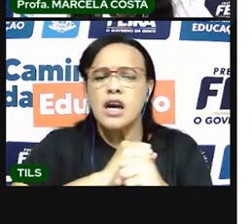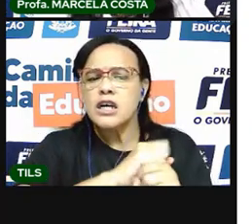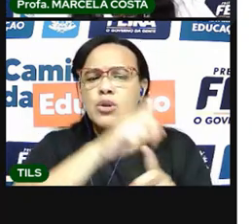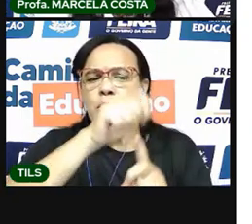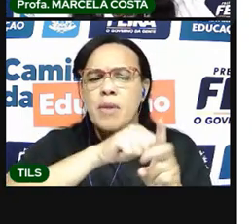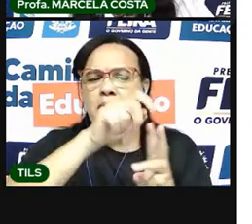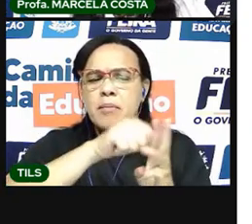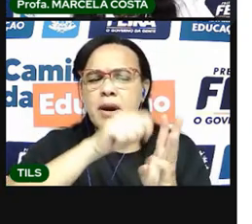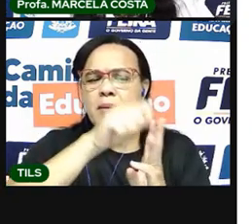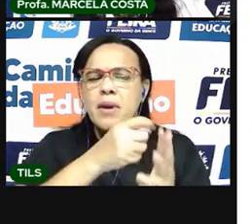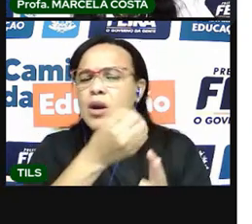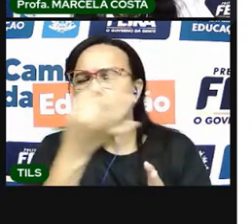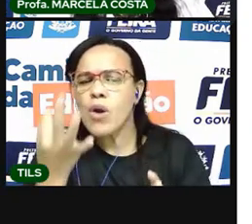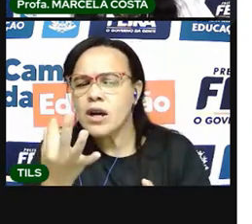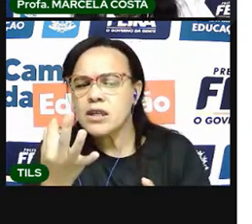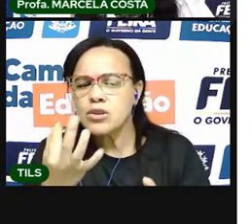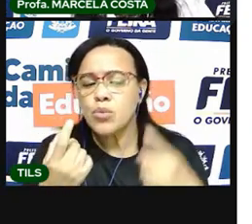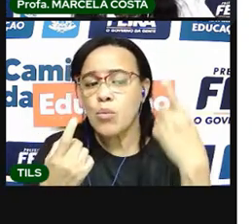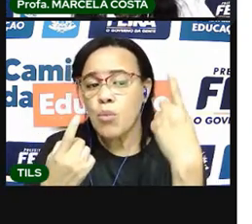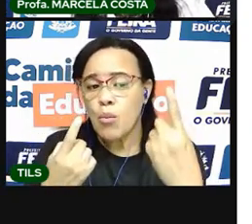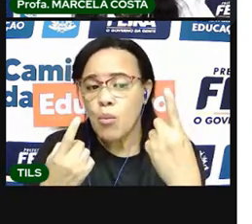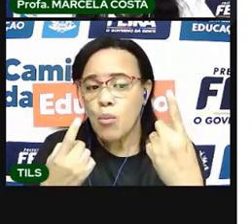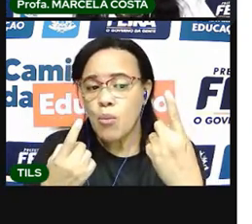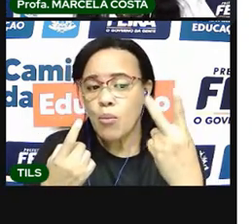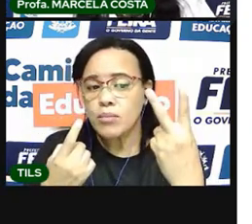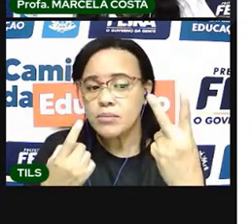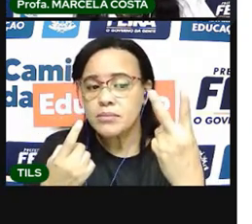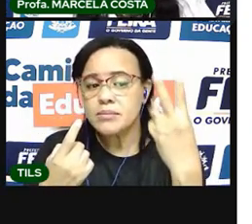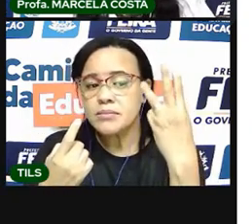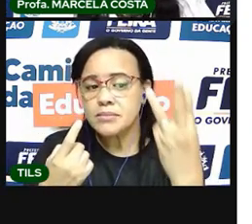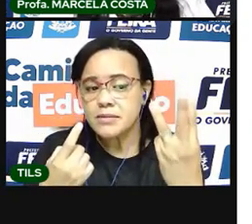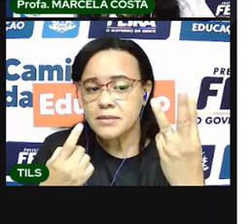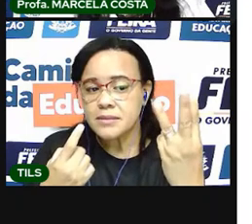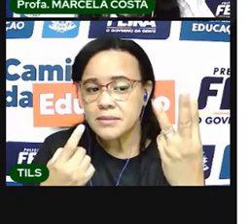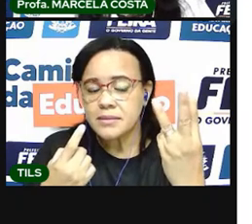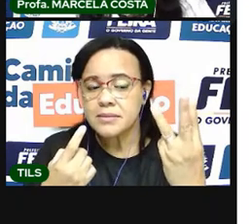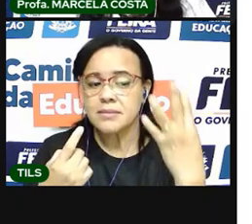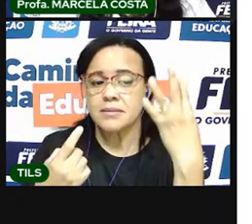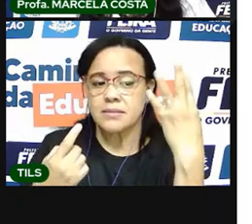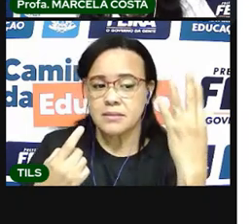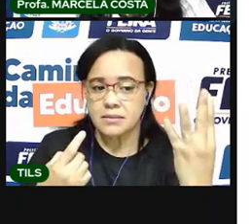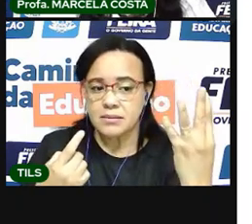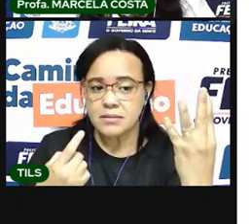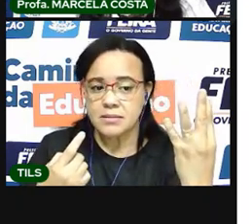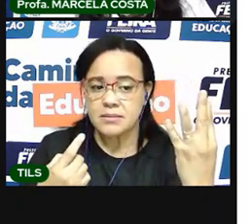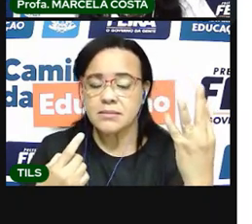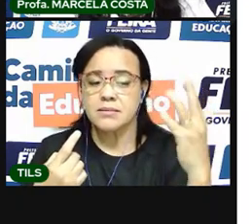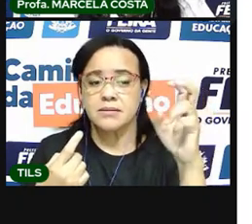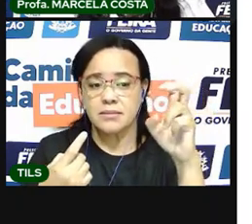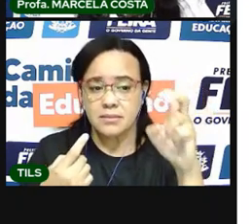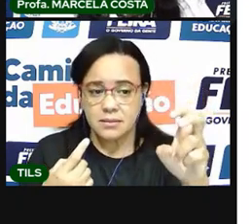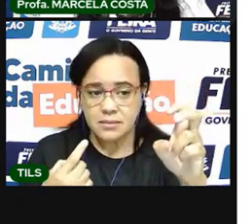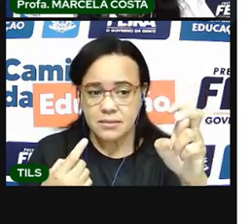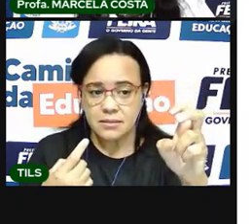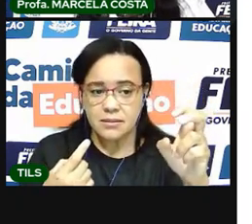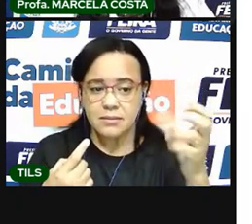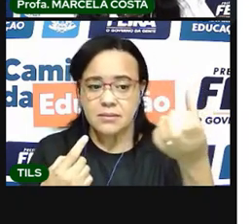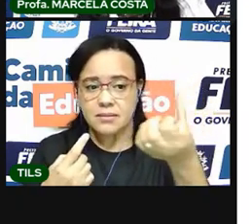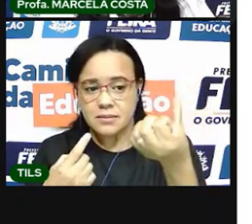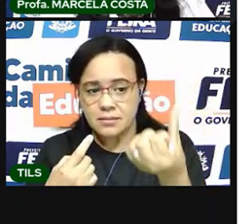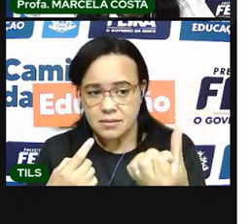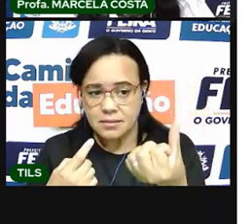Um, dois, três, quatro, cinco,